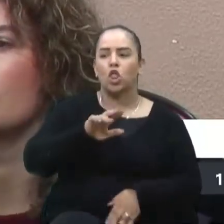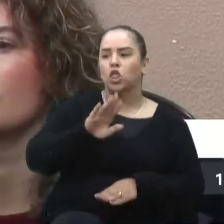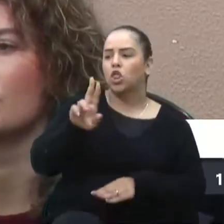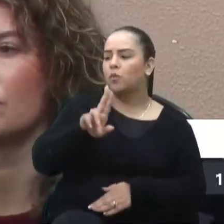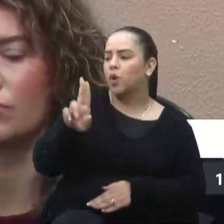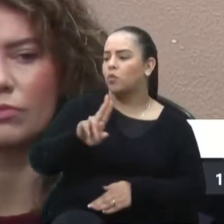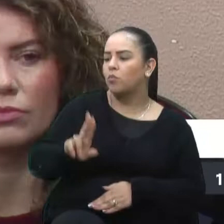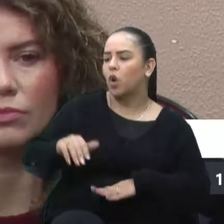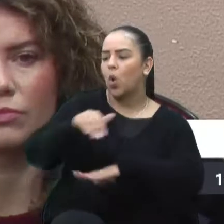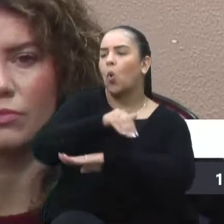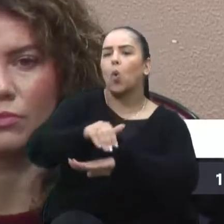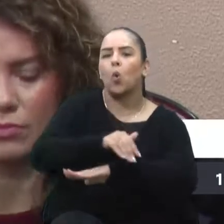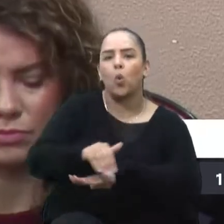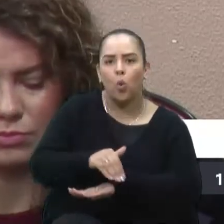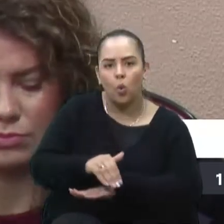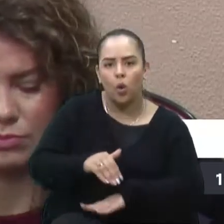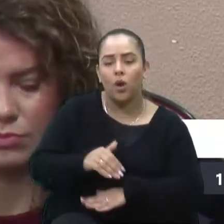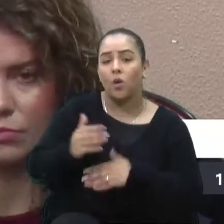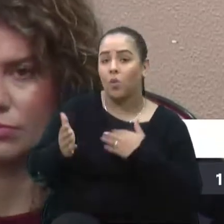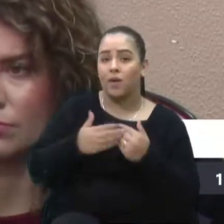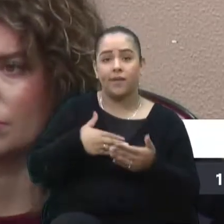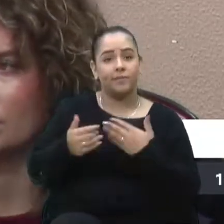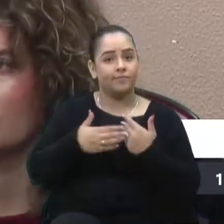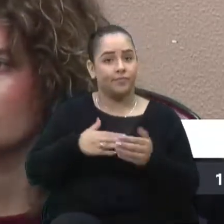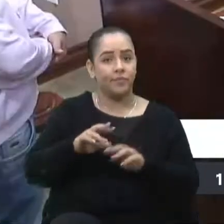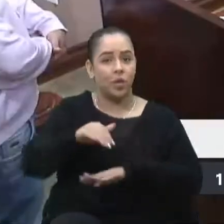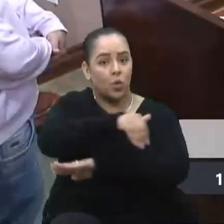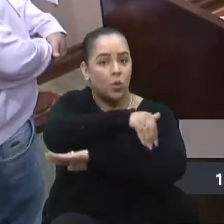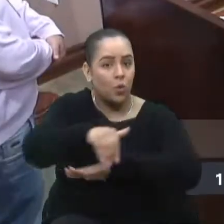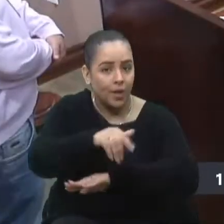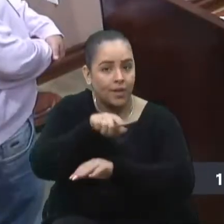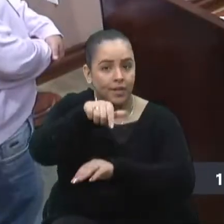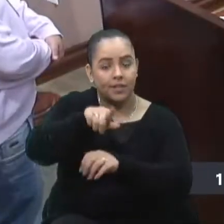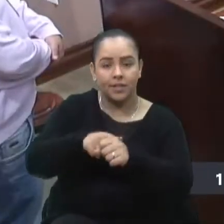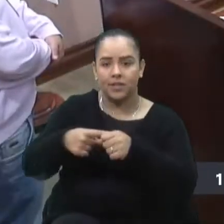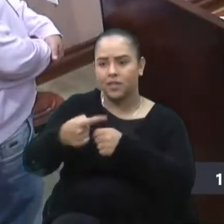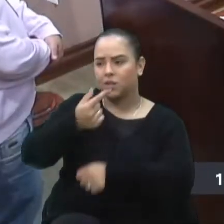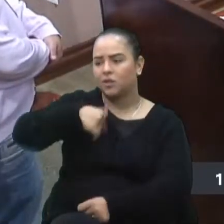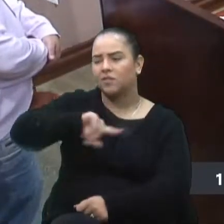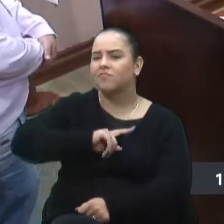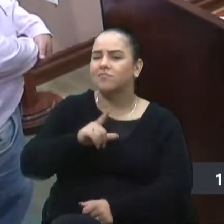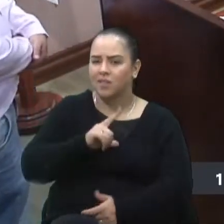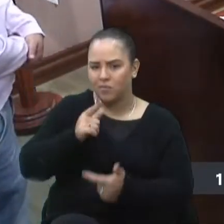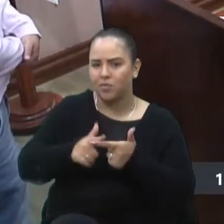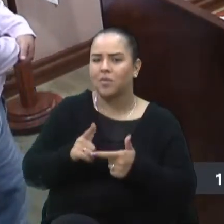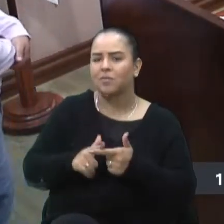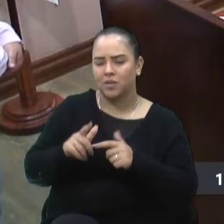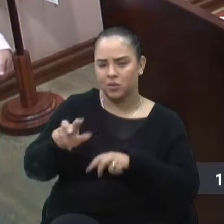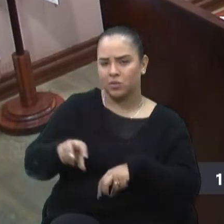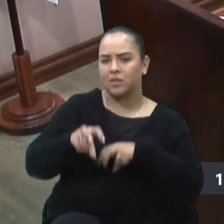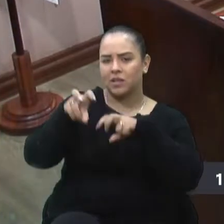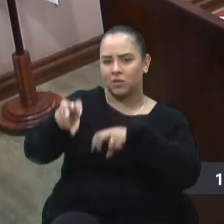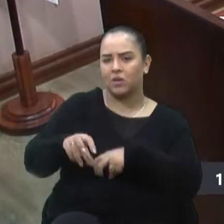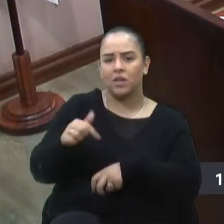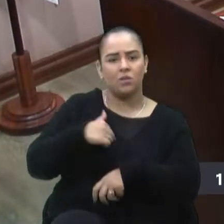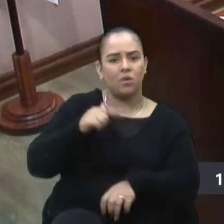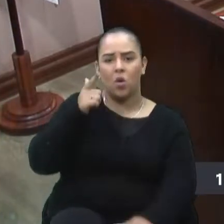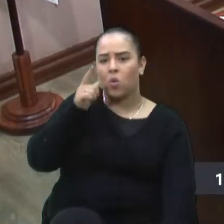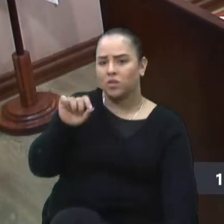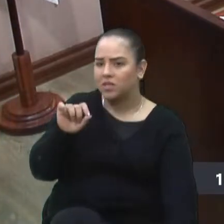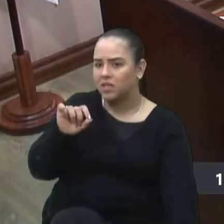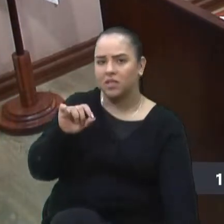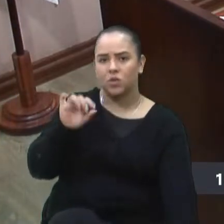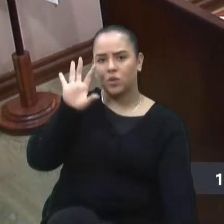hoje eu digo para vocês, qualquer rua em nossa cidade, temos muitos problemas ainda no interior, que eu não estou conseguindo corrigir,